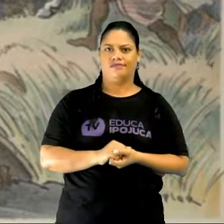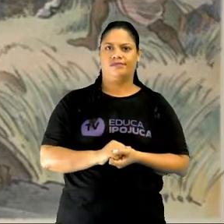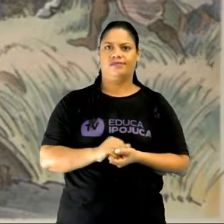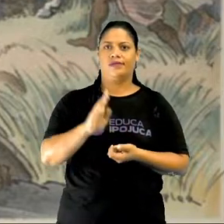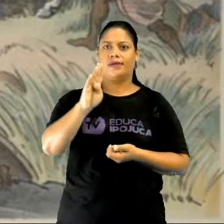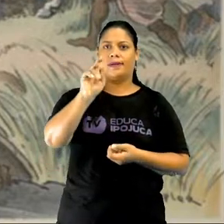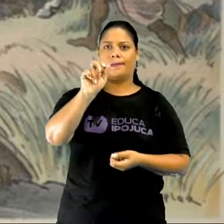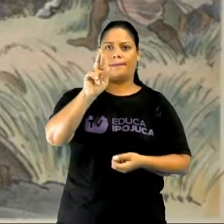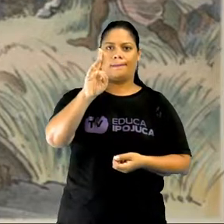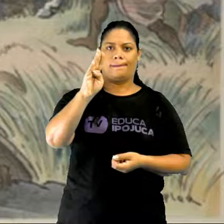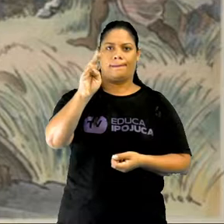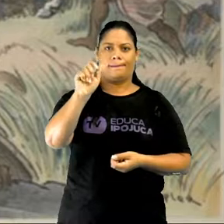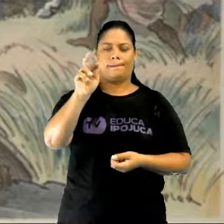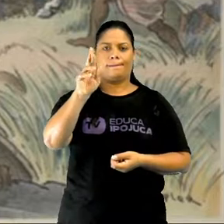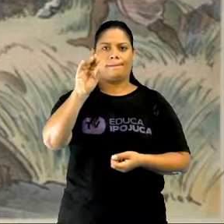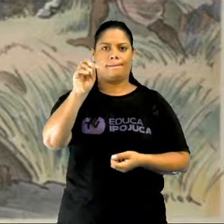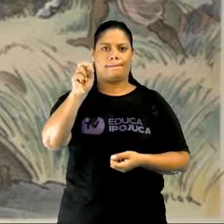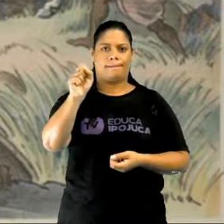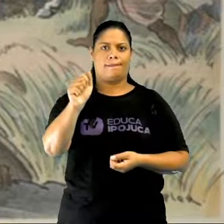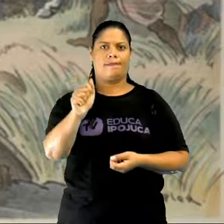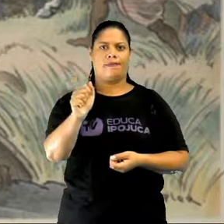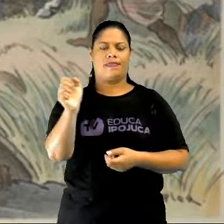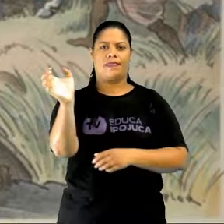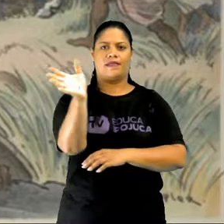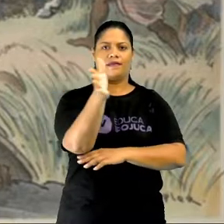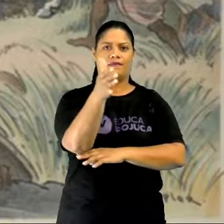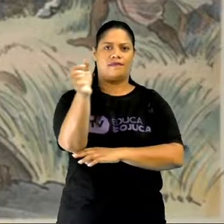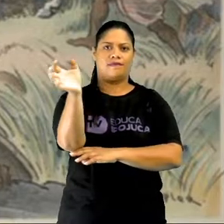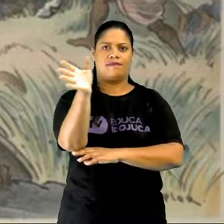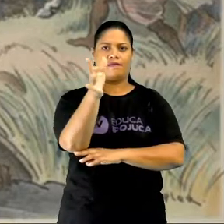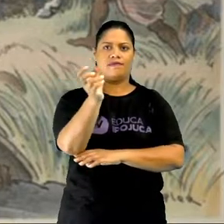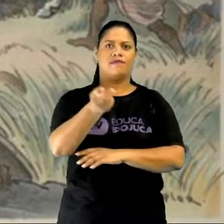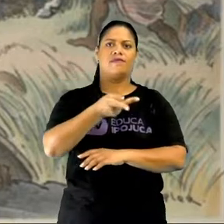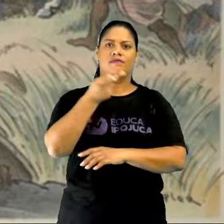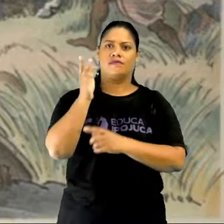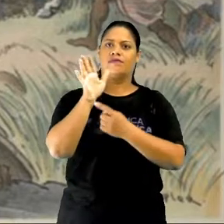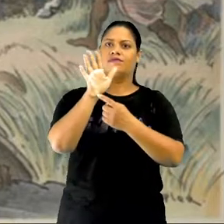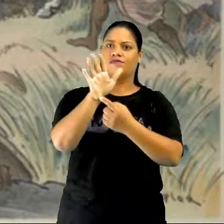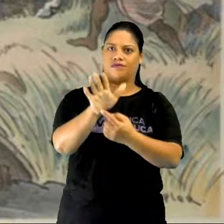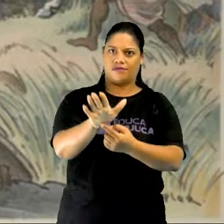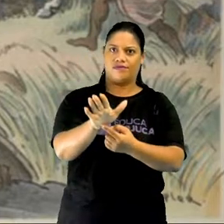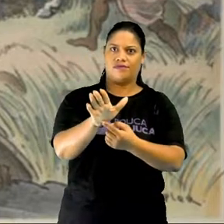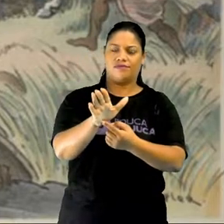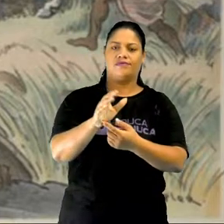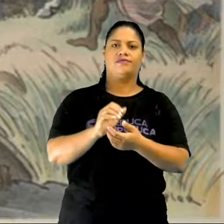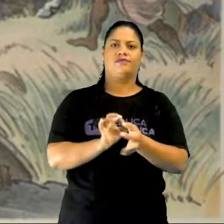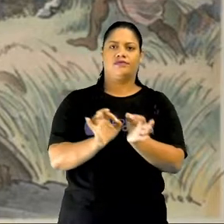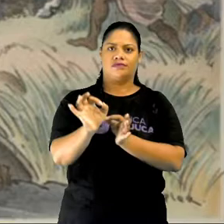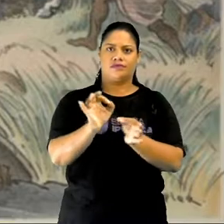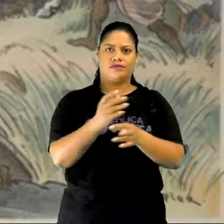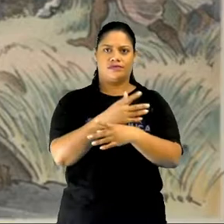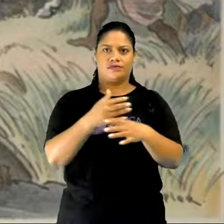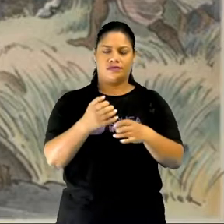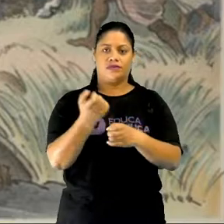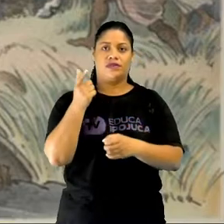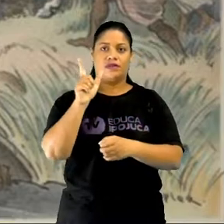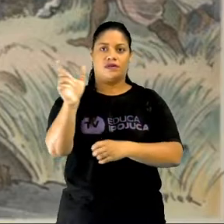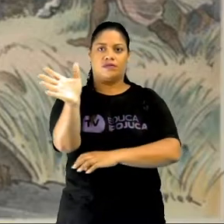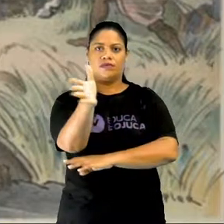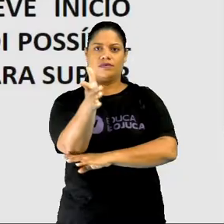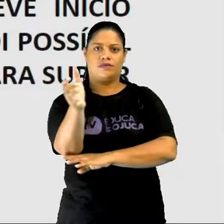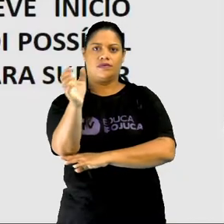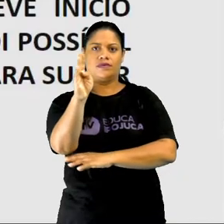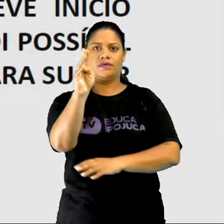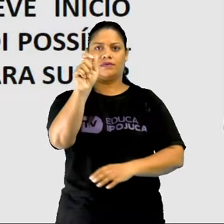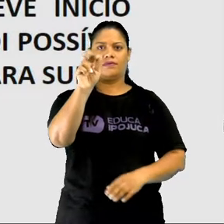gente vê aqui uma bandeira falando sobre civilização e a outra bandeira lá falando sobre barbárie. Ok?